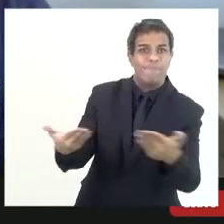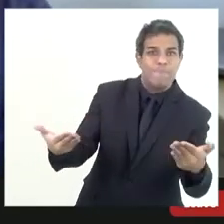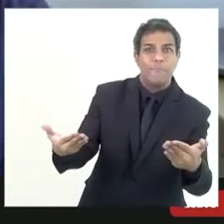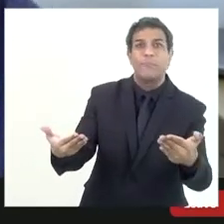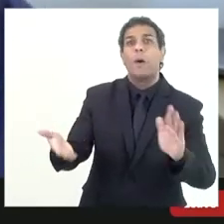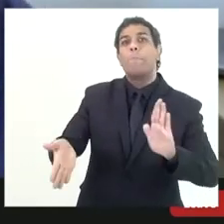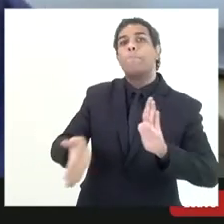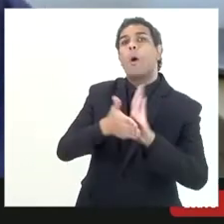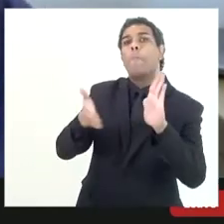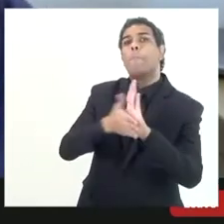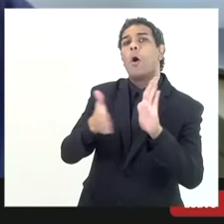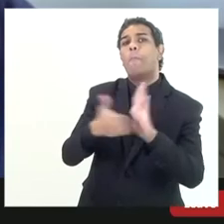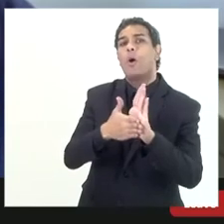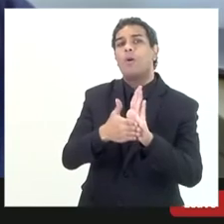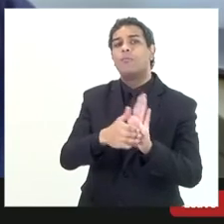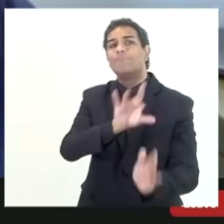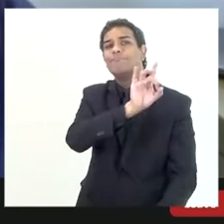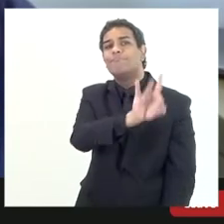propor